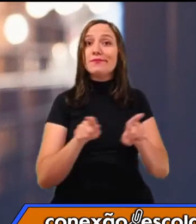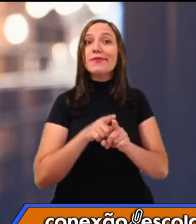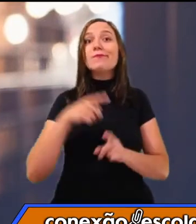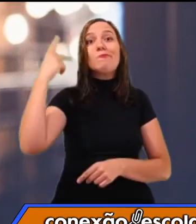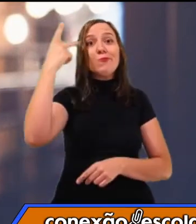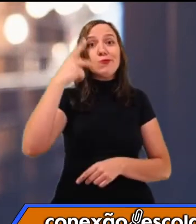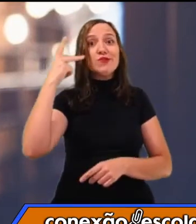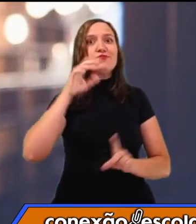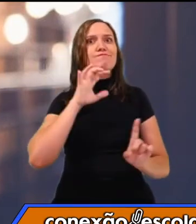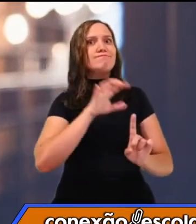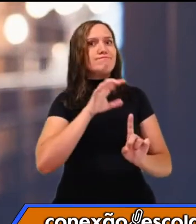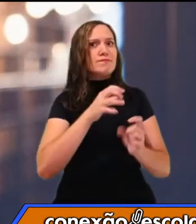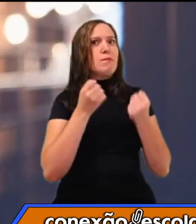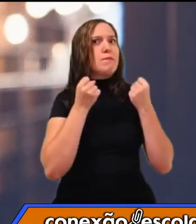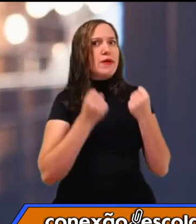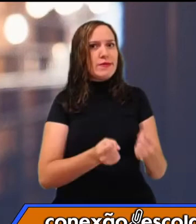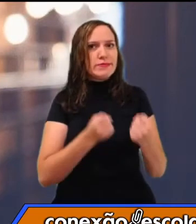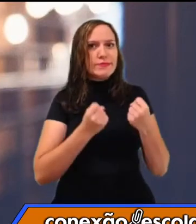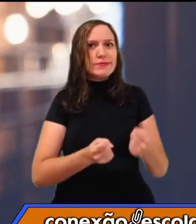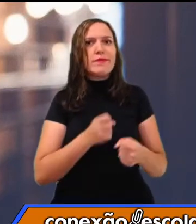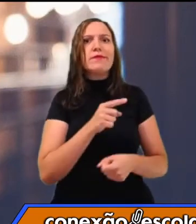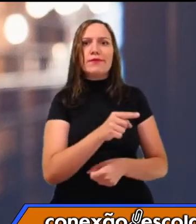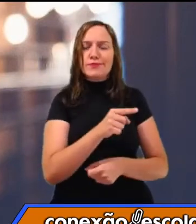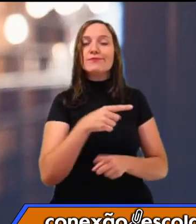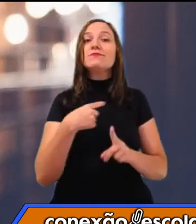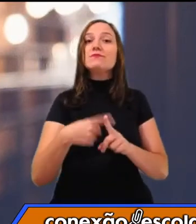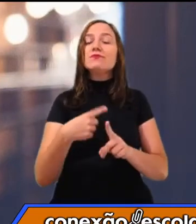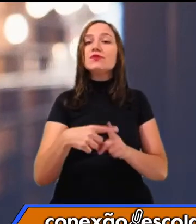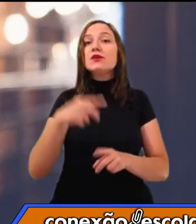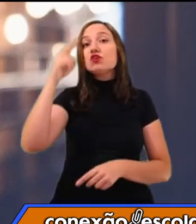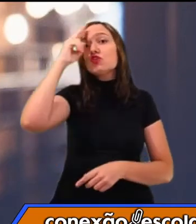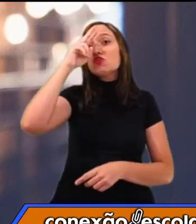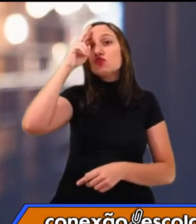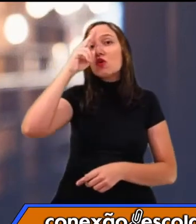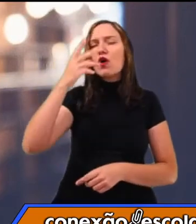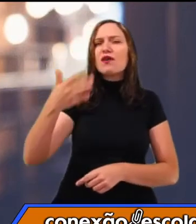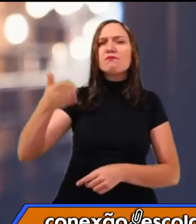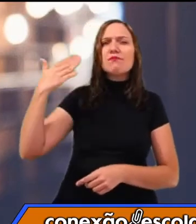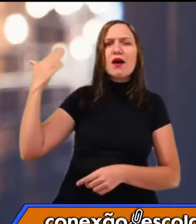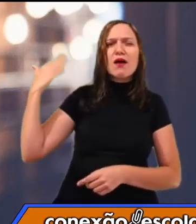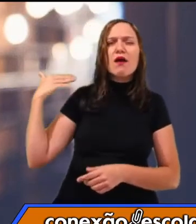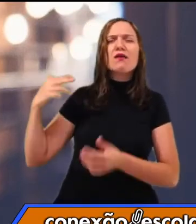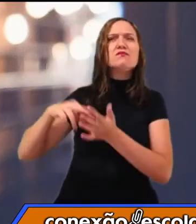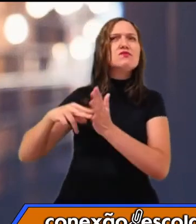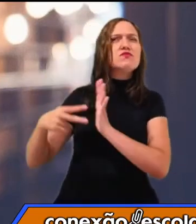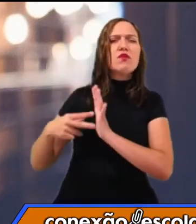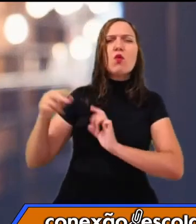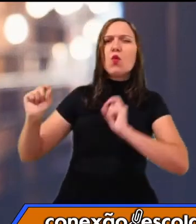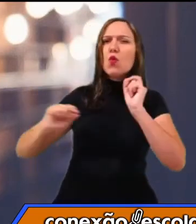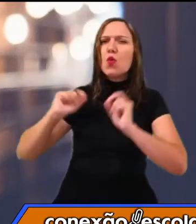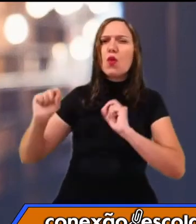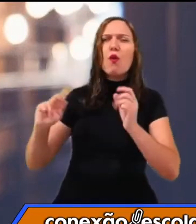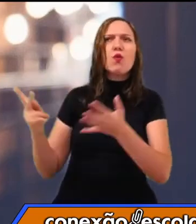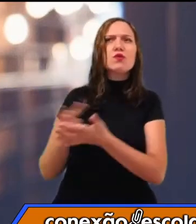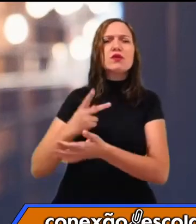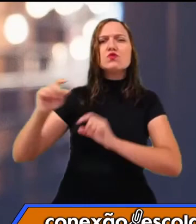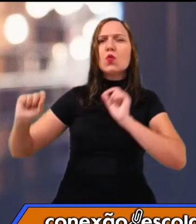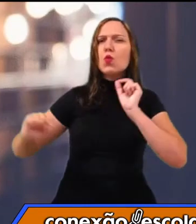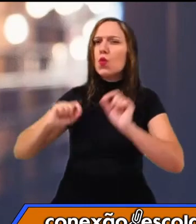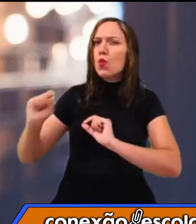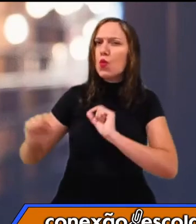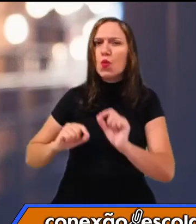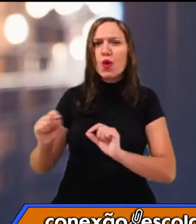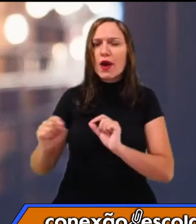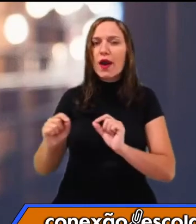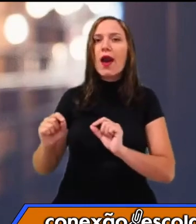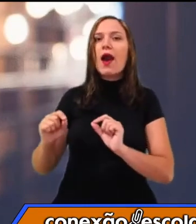Porque a história que a gente tem do passado, os significados que a gente tem dos acontecimentos do passado, eles